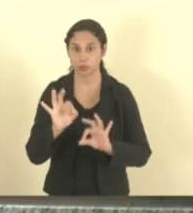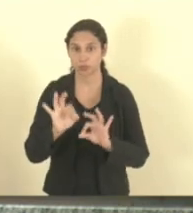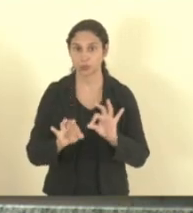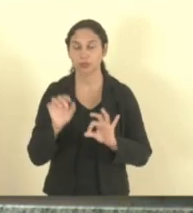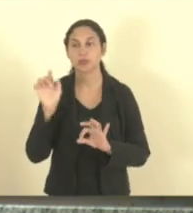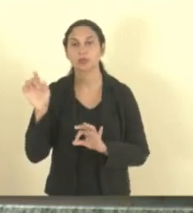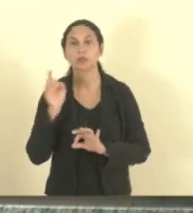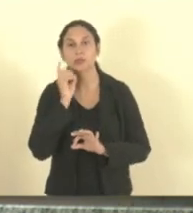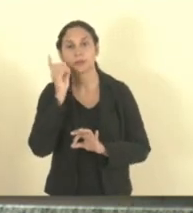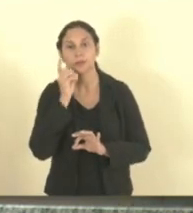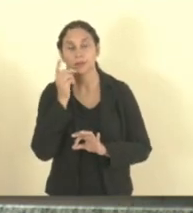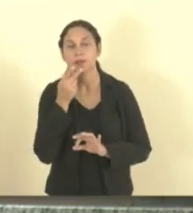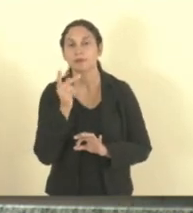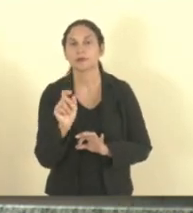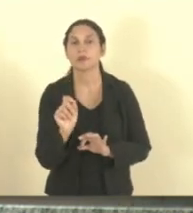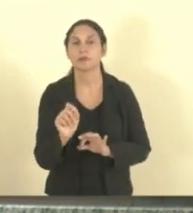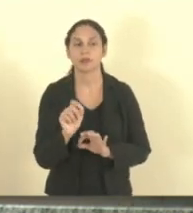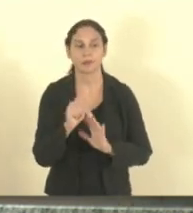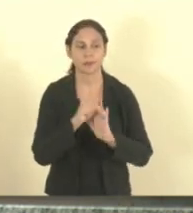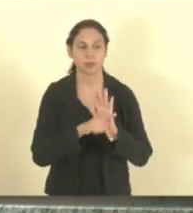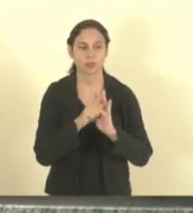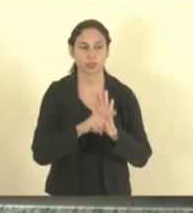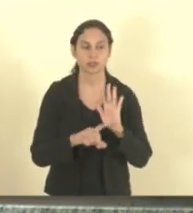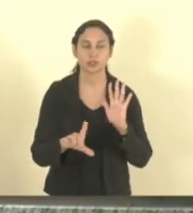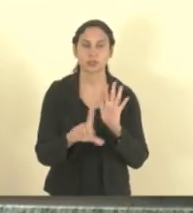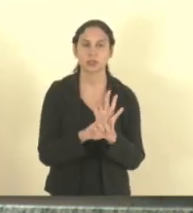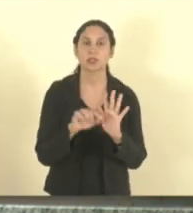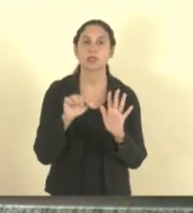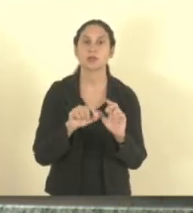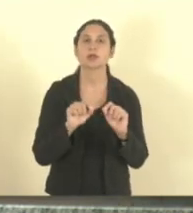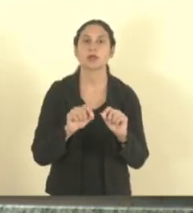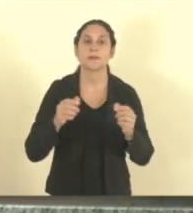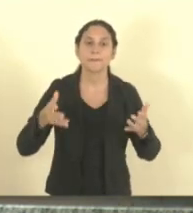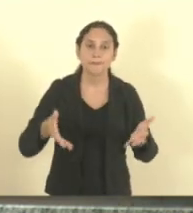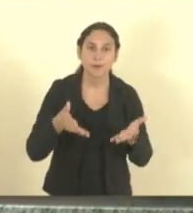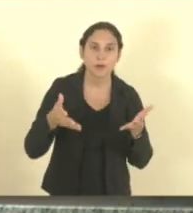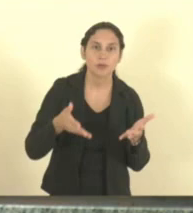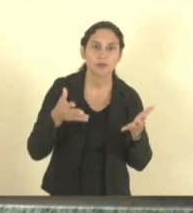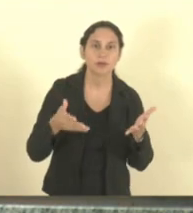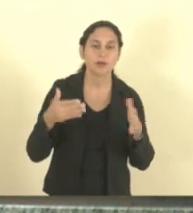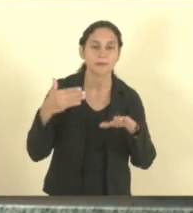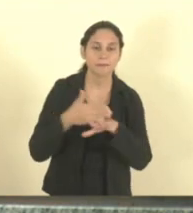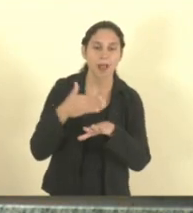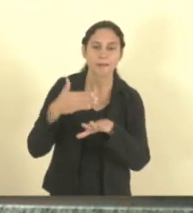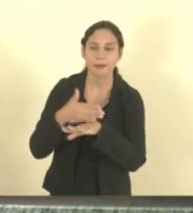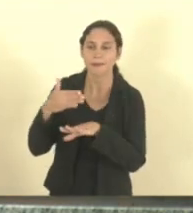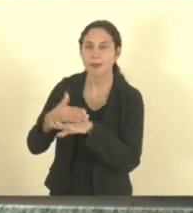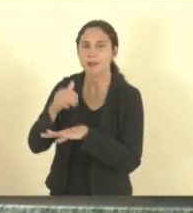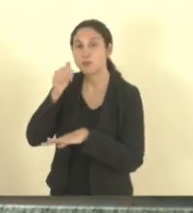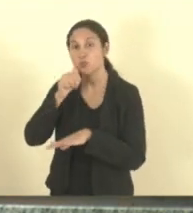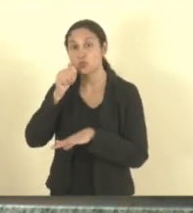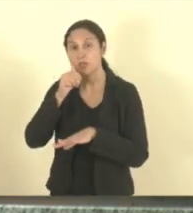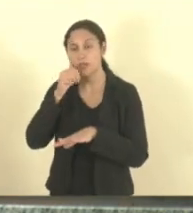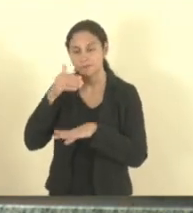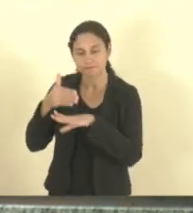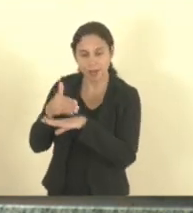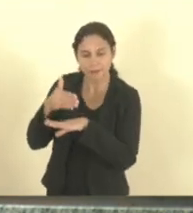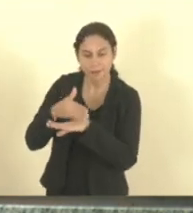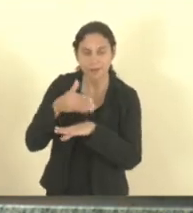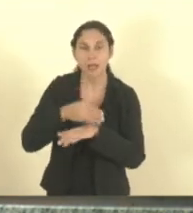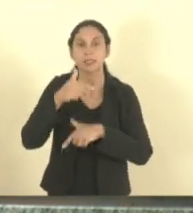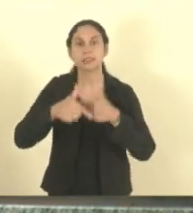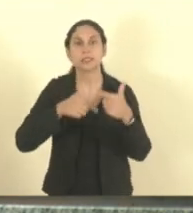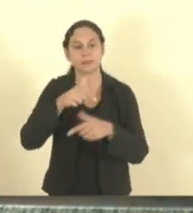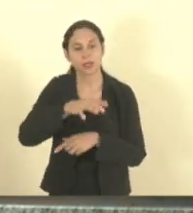argumenta que o projeto de lei ora apresentado visa promover a maior participação de mulheres em atividades relacionadas à